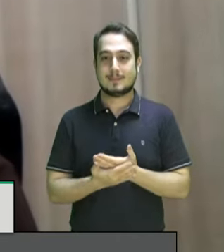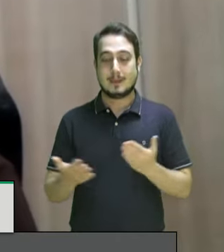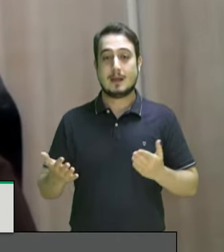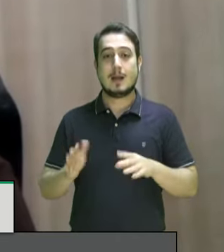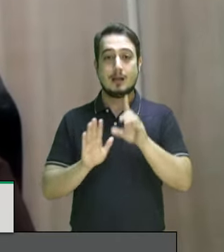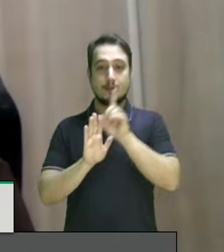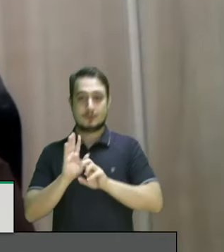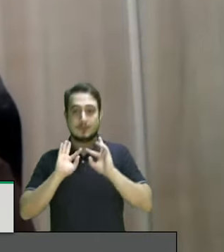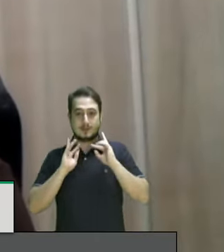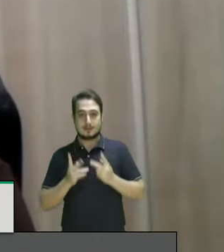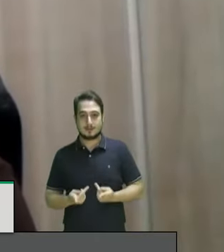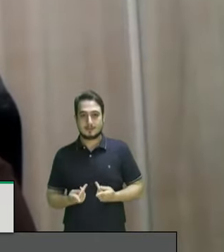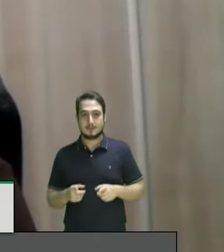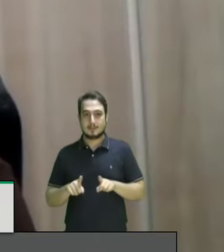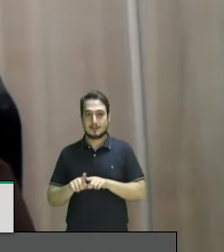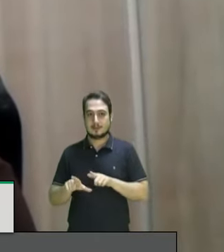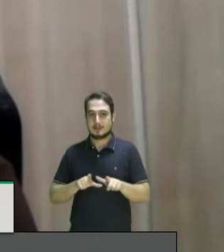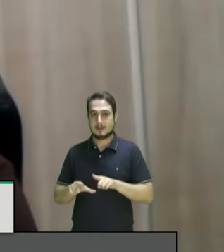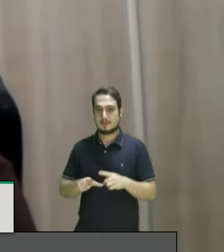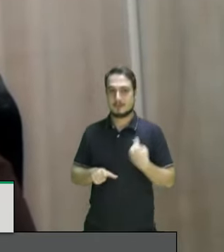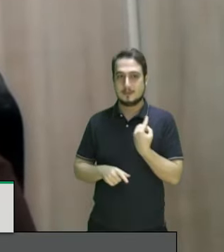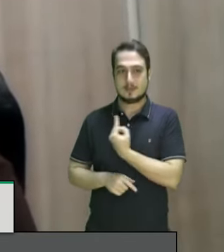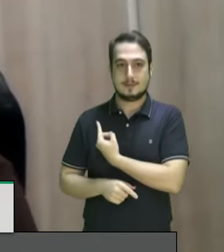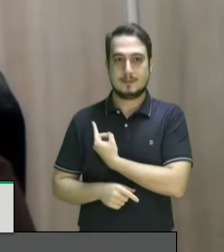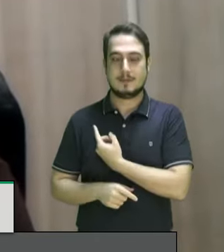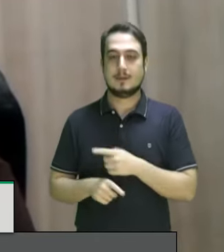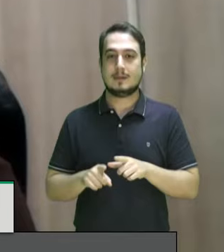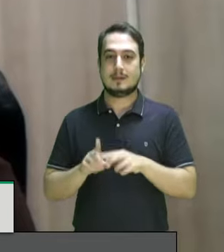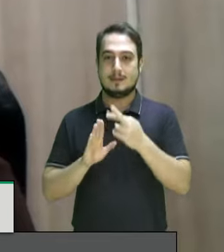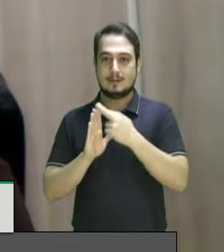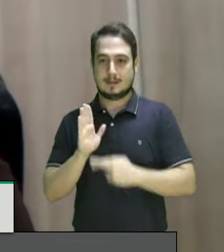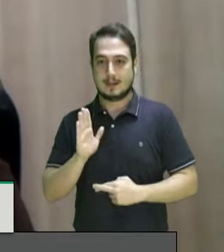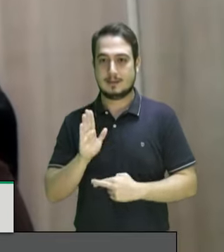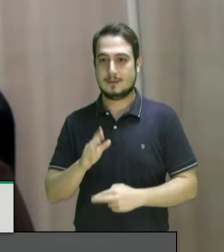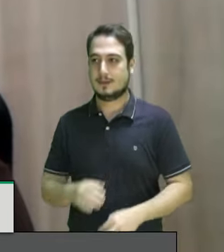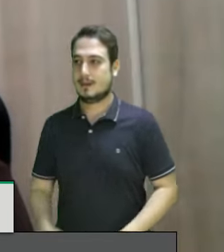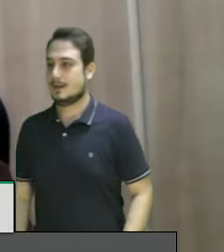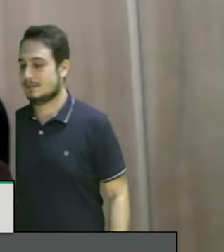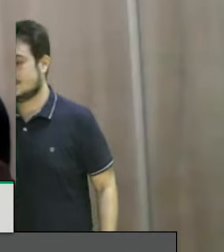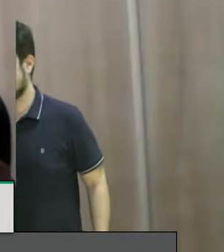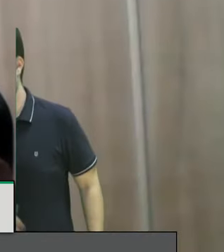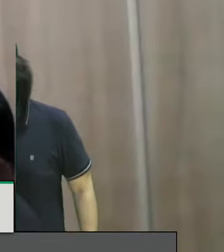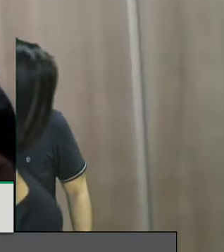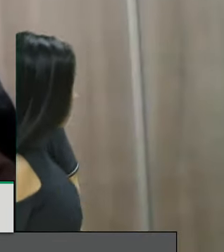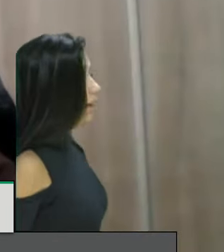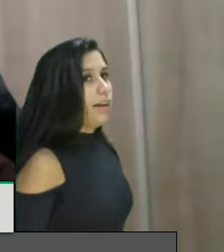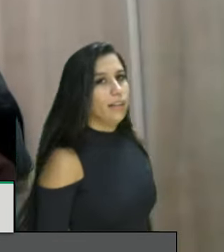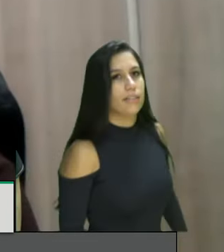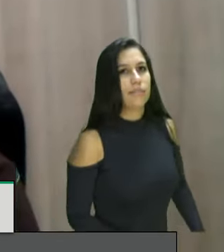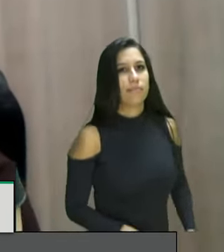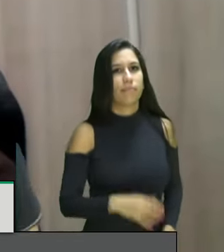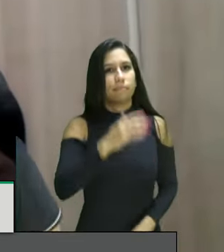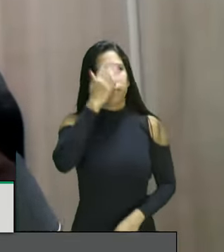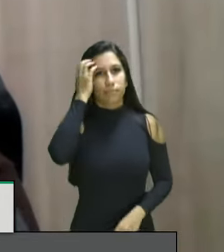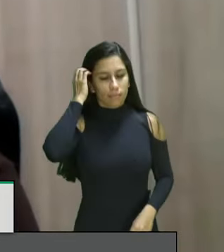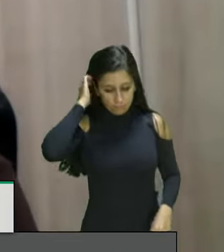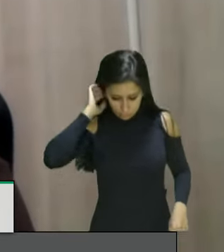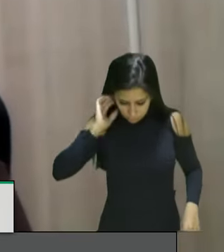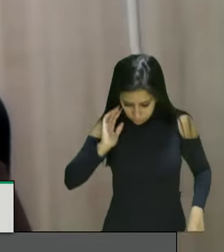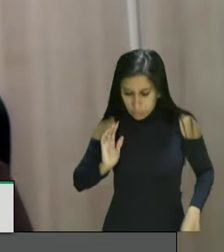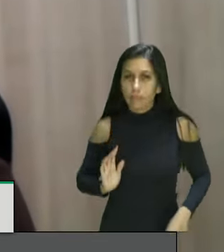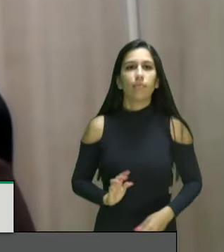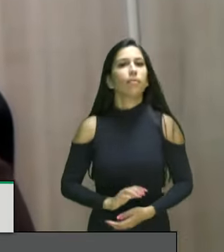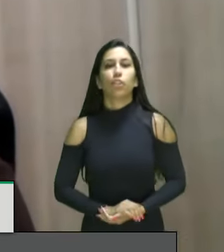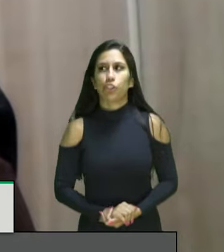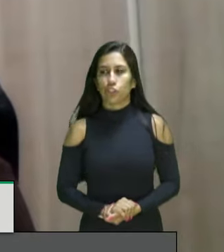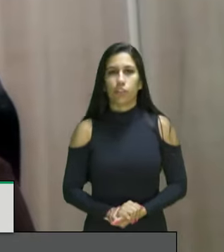e minorias da câmara dos deputados pelo trabalho desenvolvido nesse relatório preliminar da revisão periódica universal esse é um instrumento muito